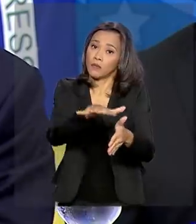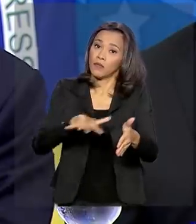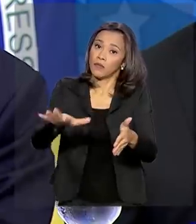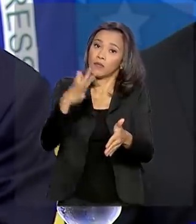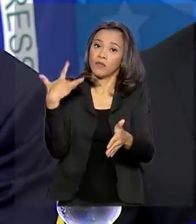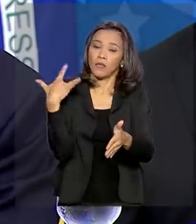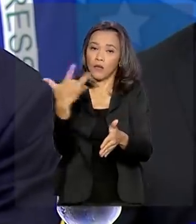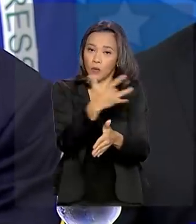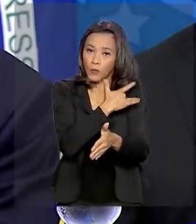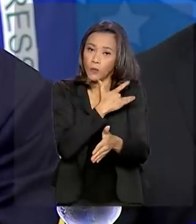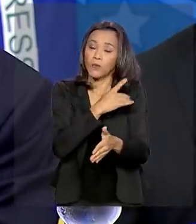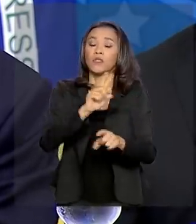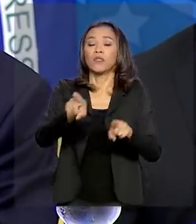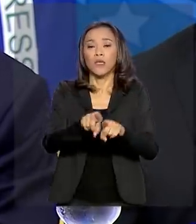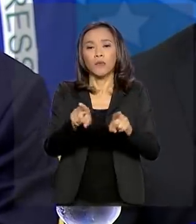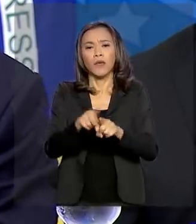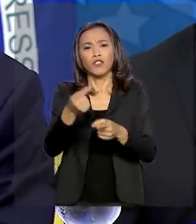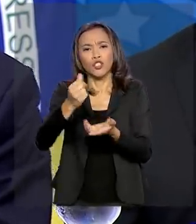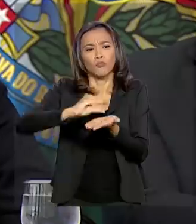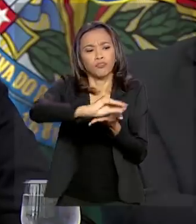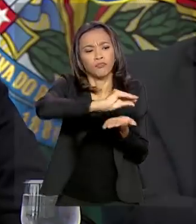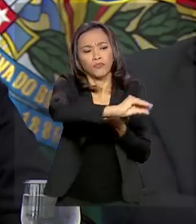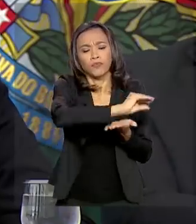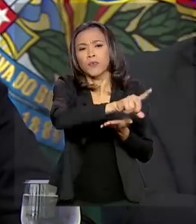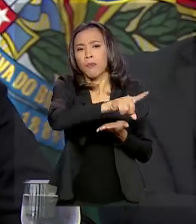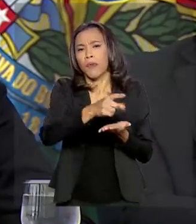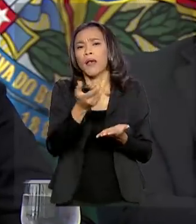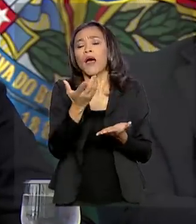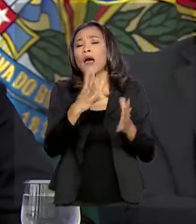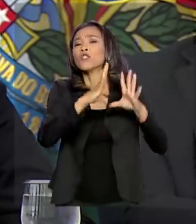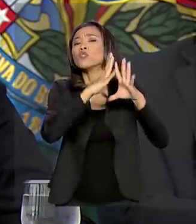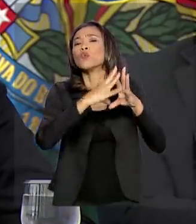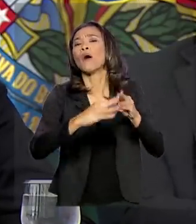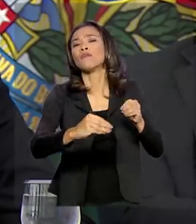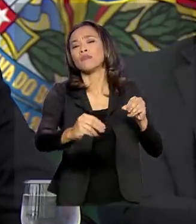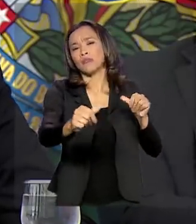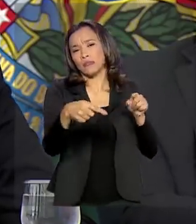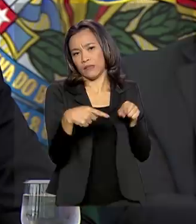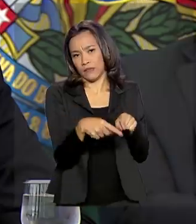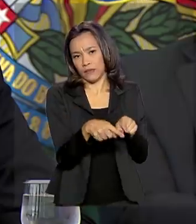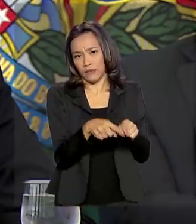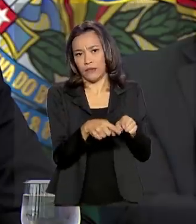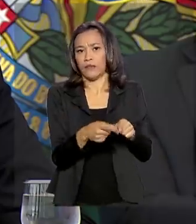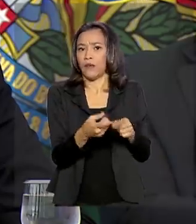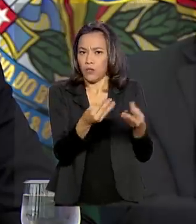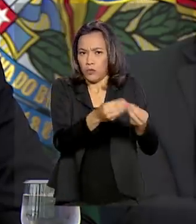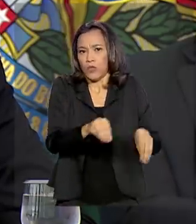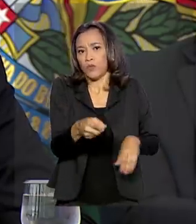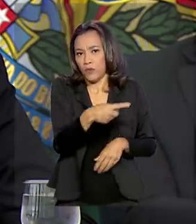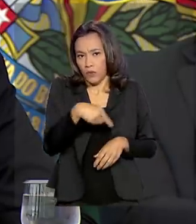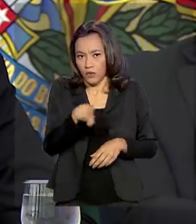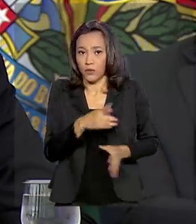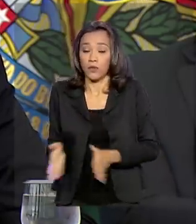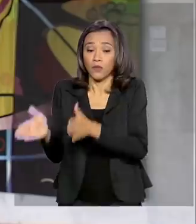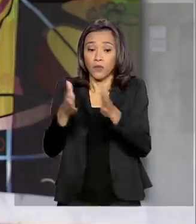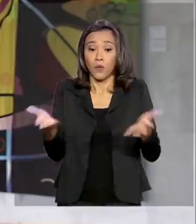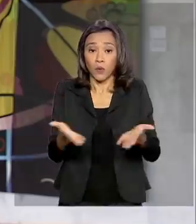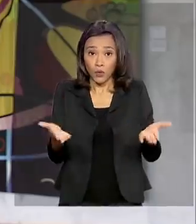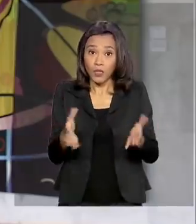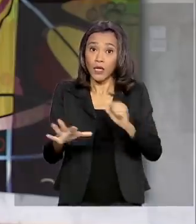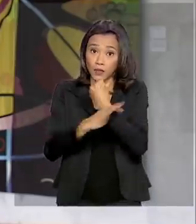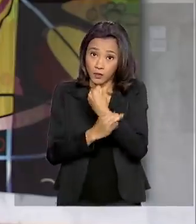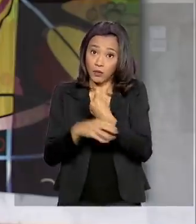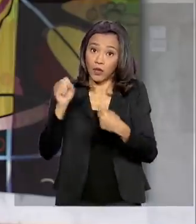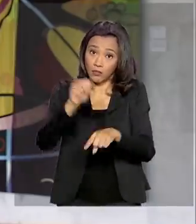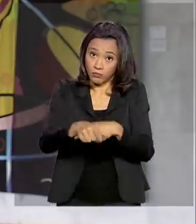atenuar os diversos setores que vão sofrer o impacto. A intenção? Garantia da saúde e emprego para a população brasileira. Um